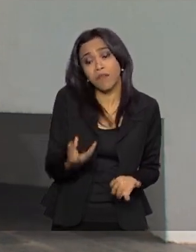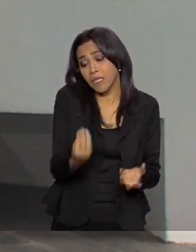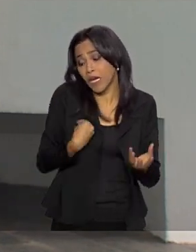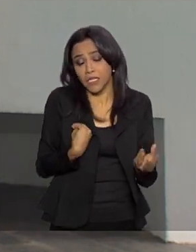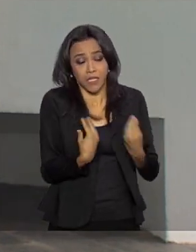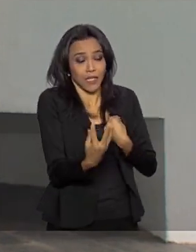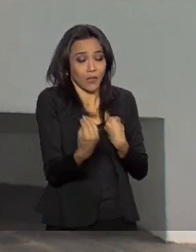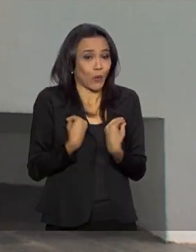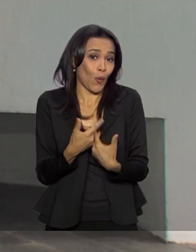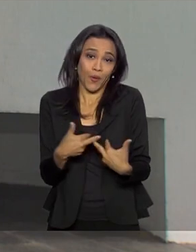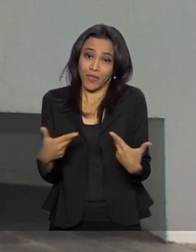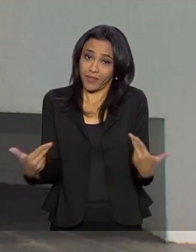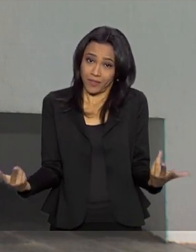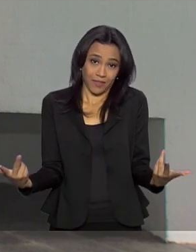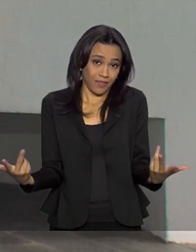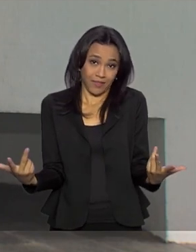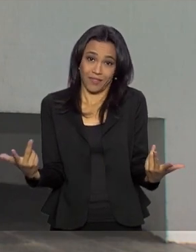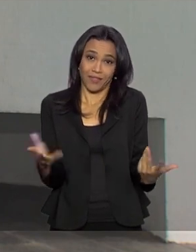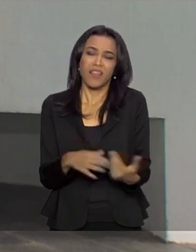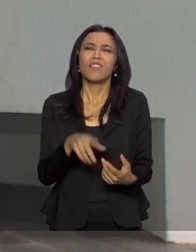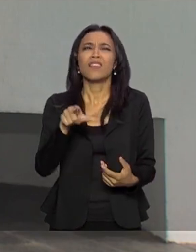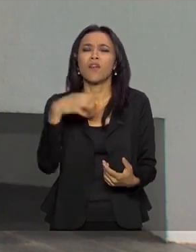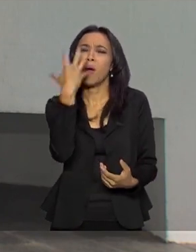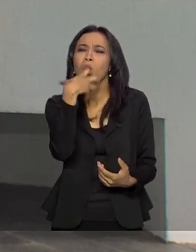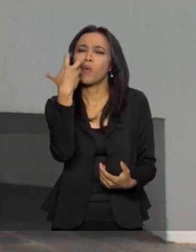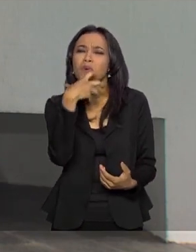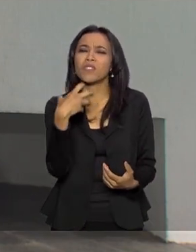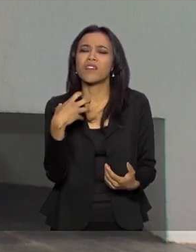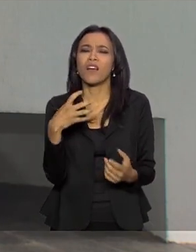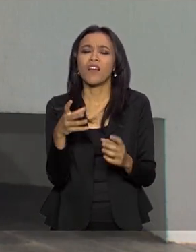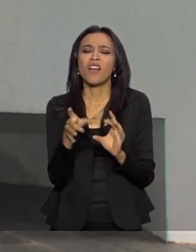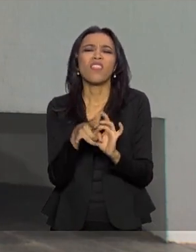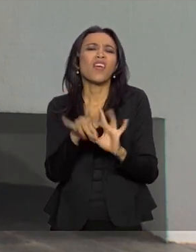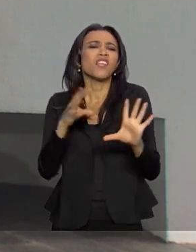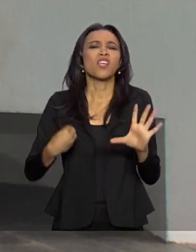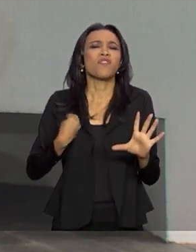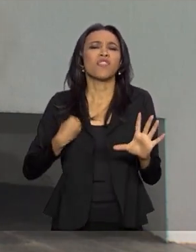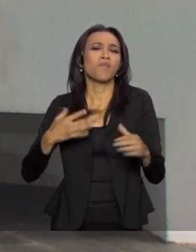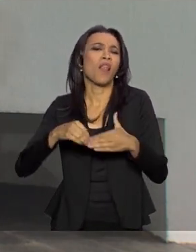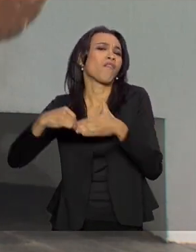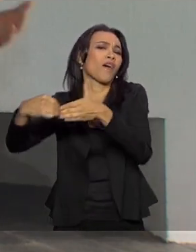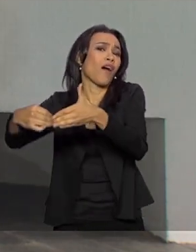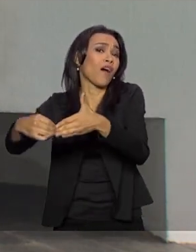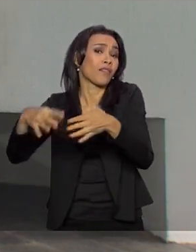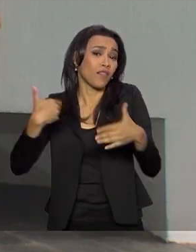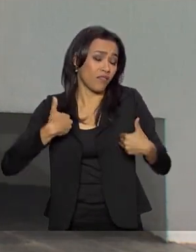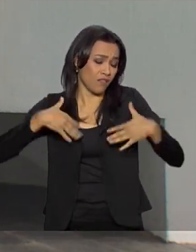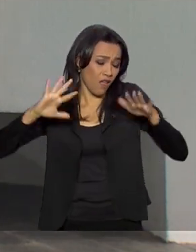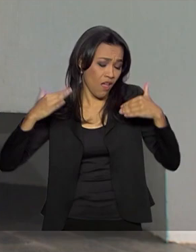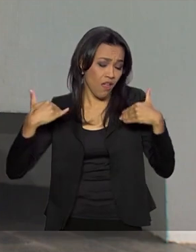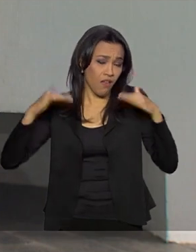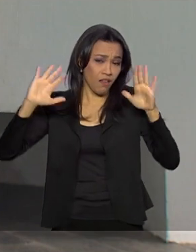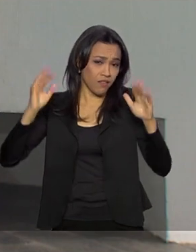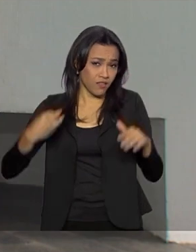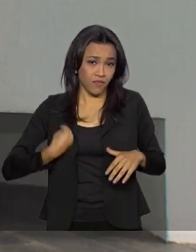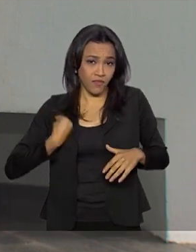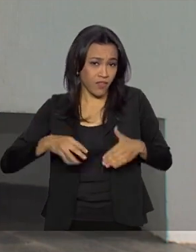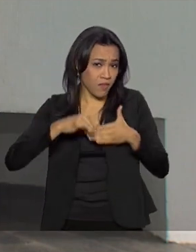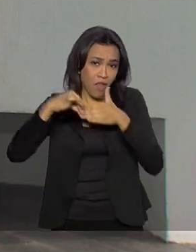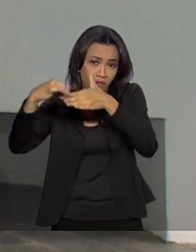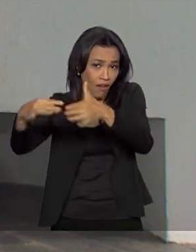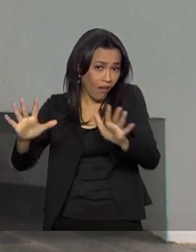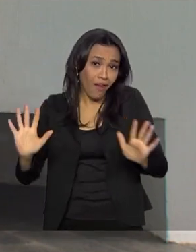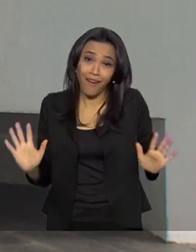vou levando. Como é aquela música do Marquinhos? Deixa a vida me levar. Deixa a vida me levar, a vida leva